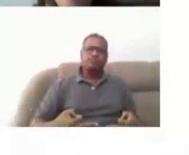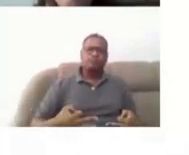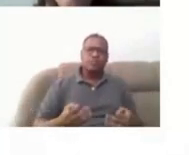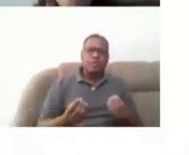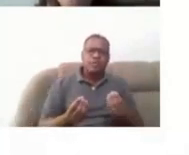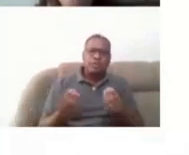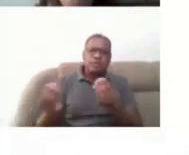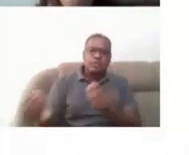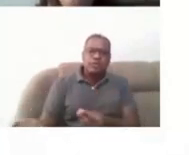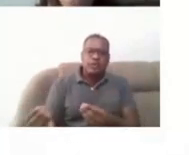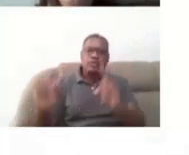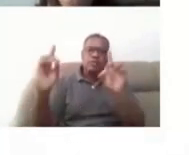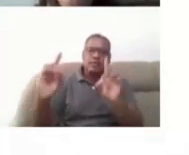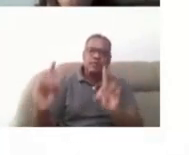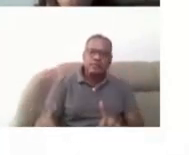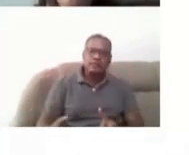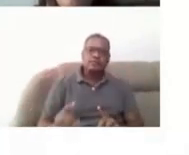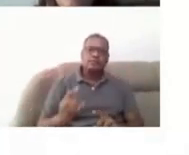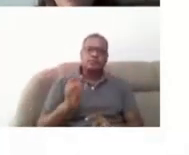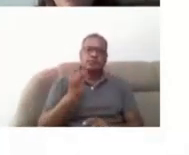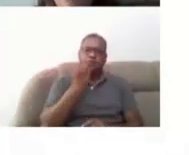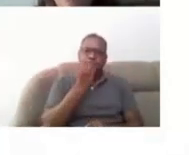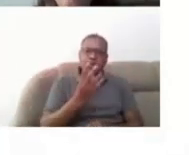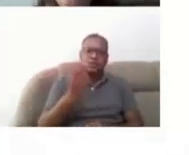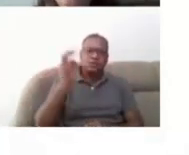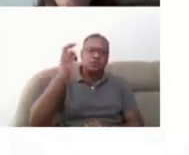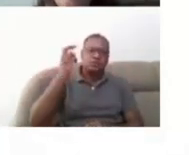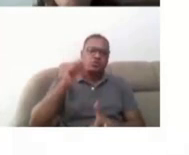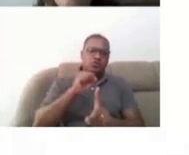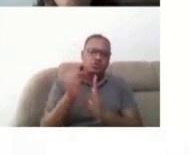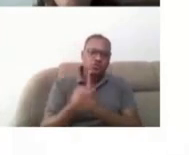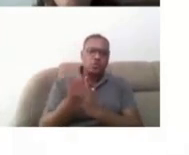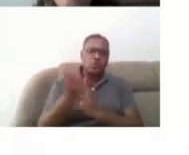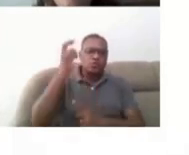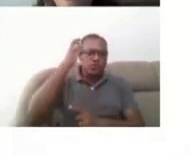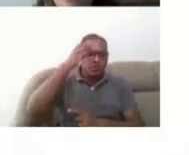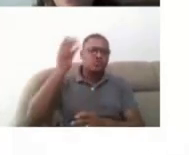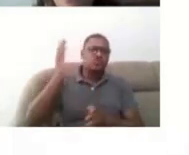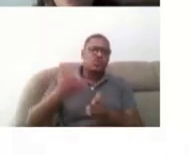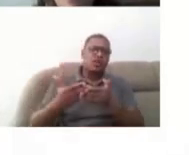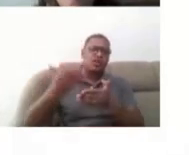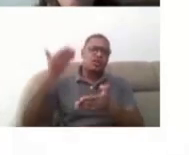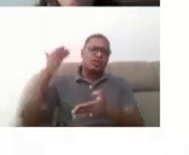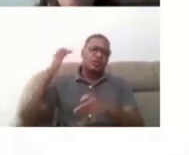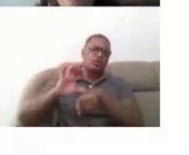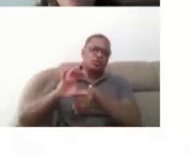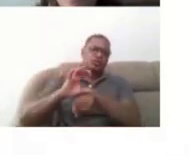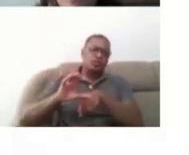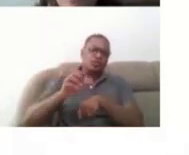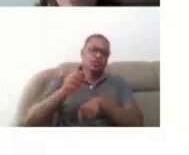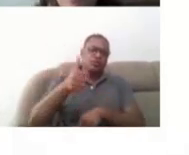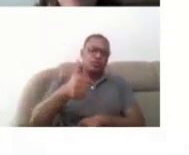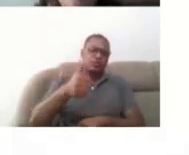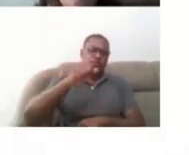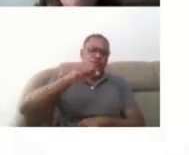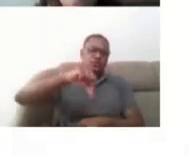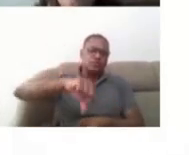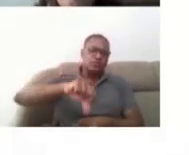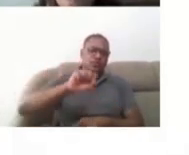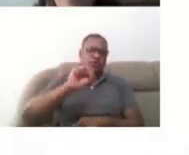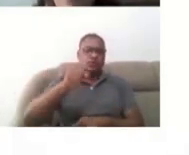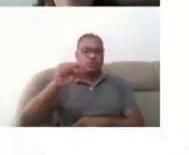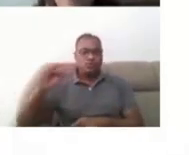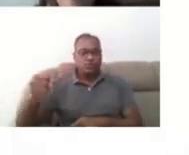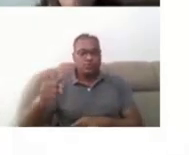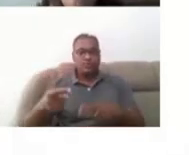culturais, como ocorre desde a Constituição Federal de 1988. E acessibilidade. não é